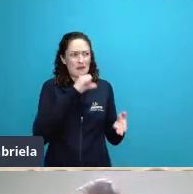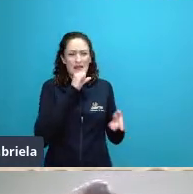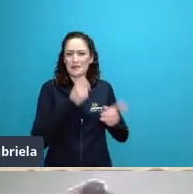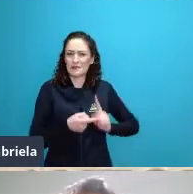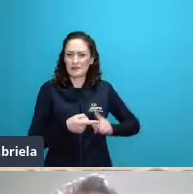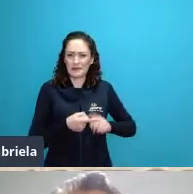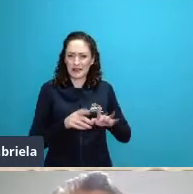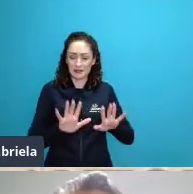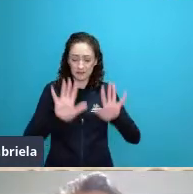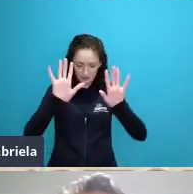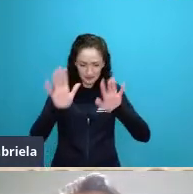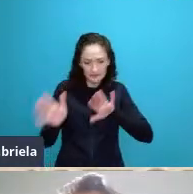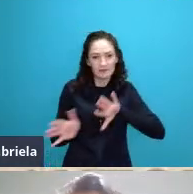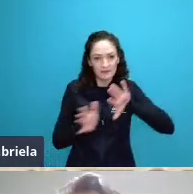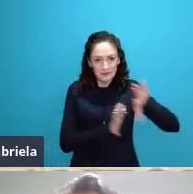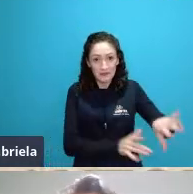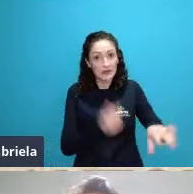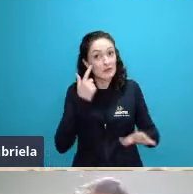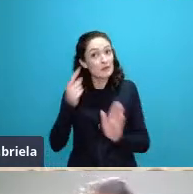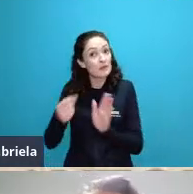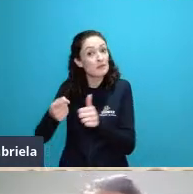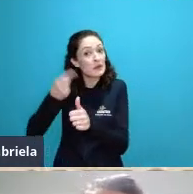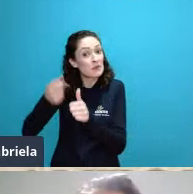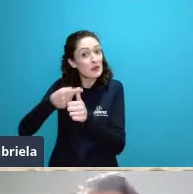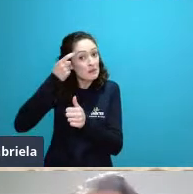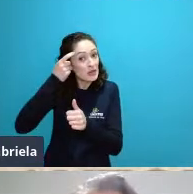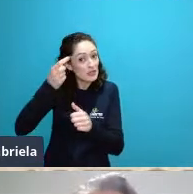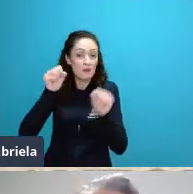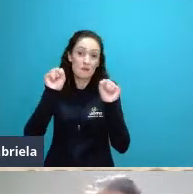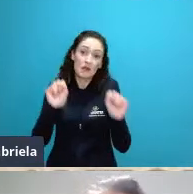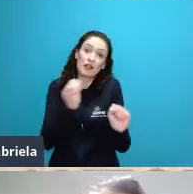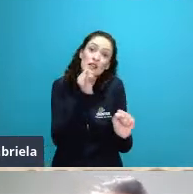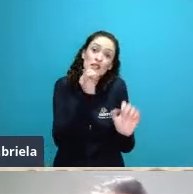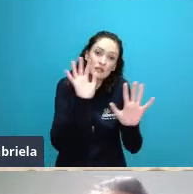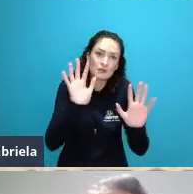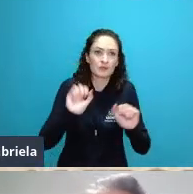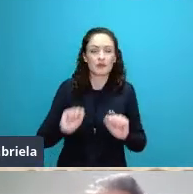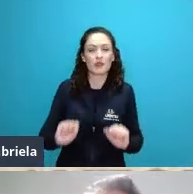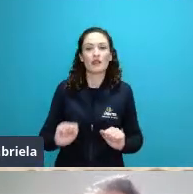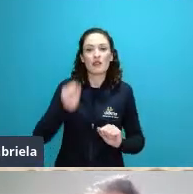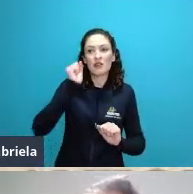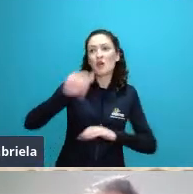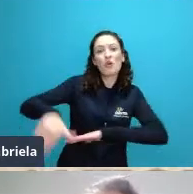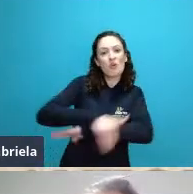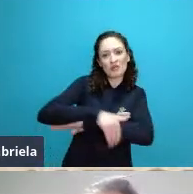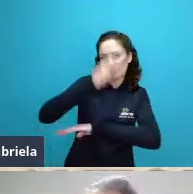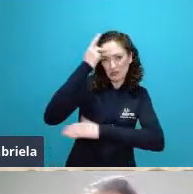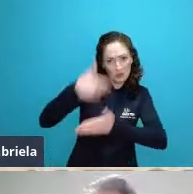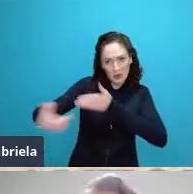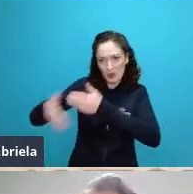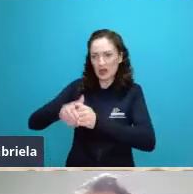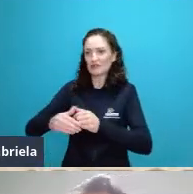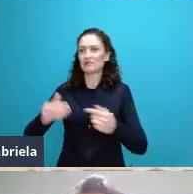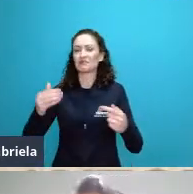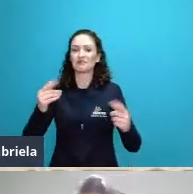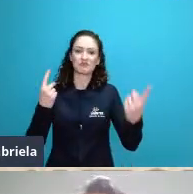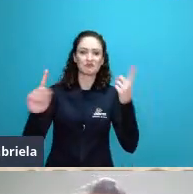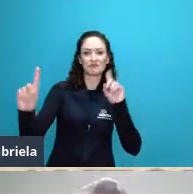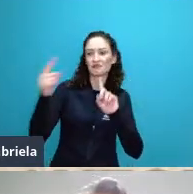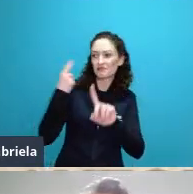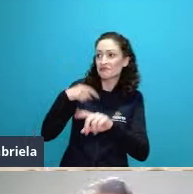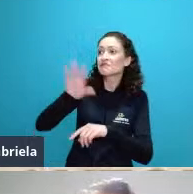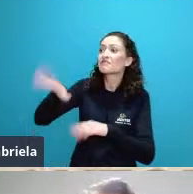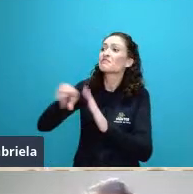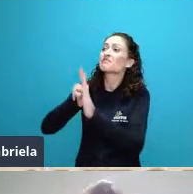provavelmente se nós sairmos na rua e perguntarmos para diferentes pessoas o que é a ecologia elas vão ter uma noção que a ecologia é